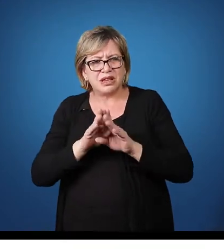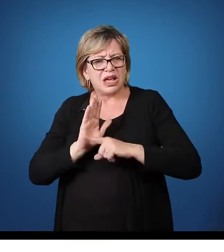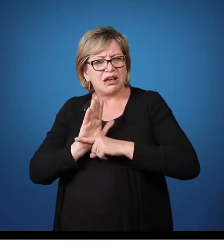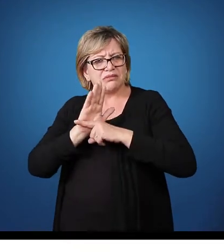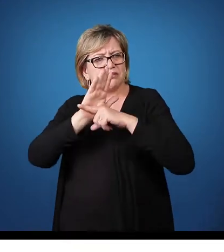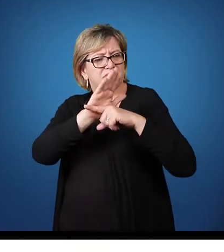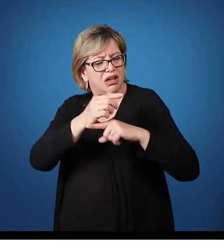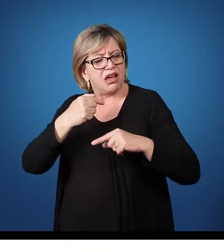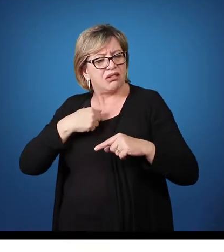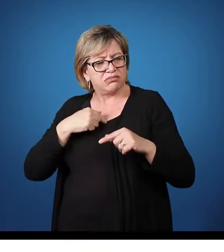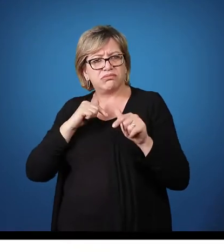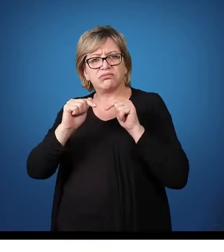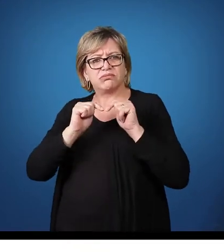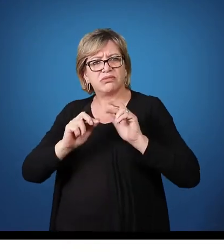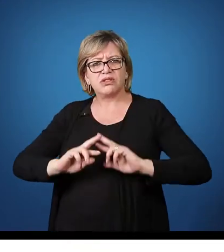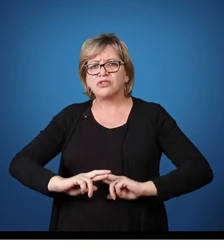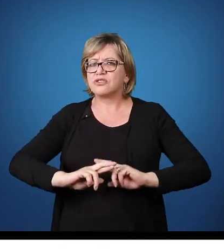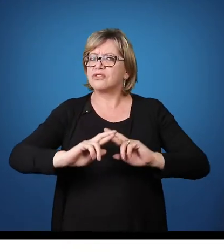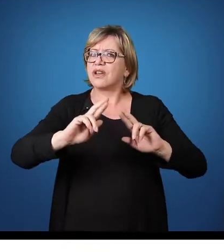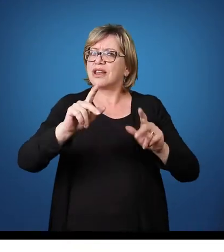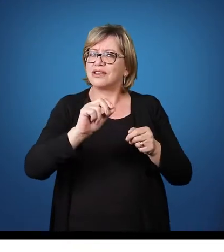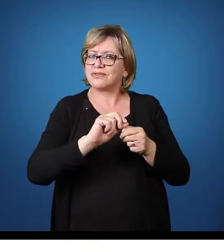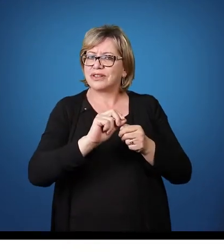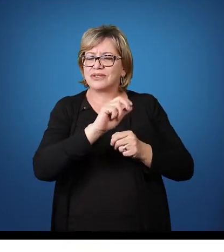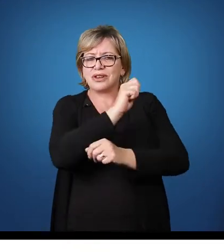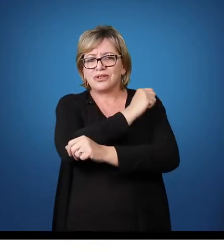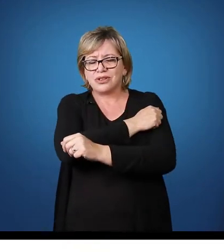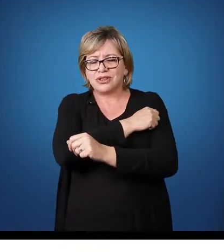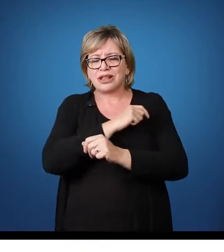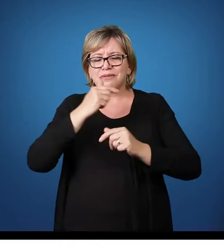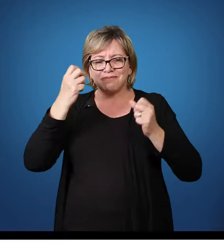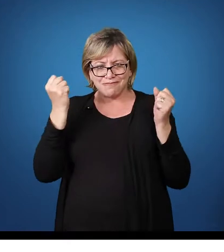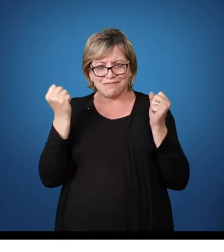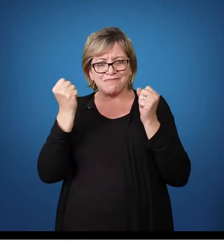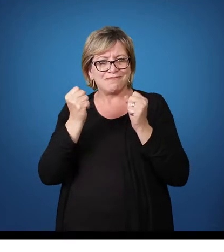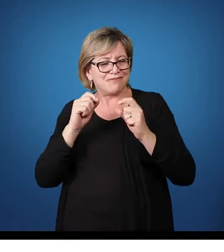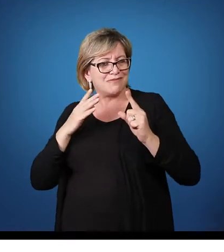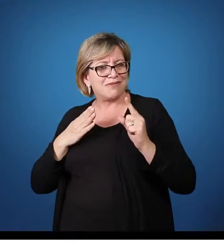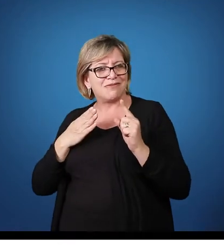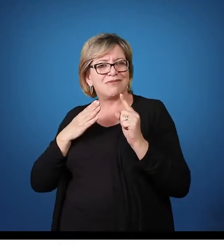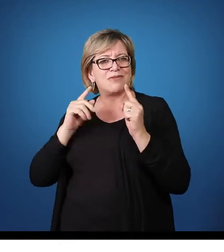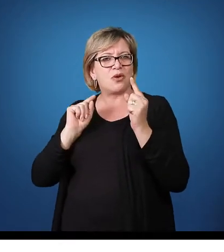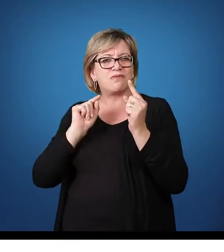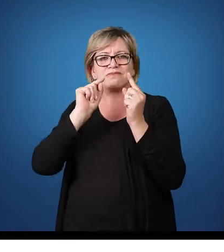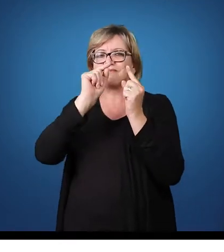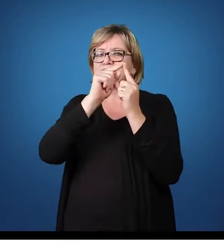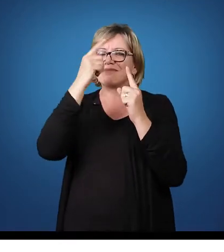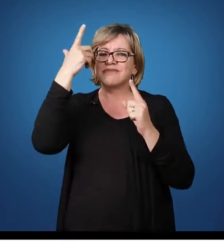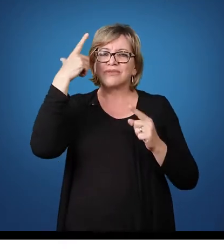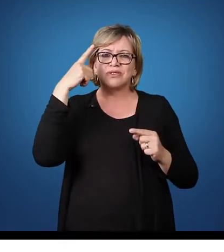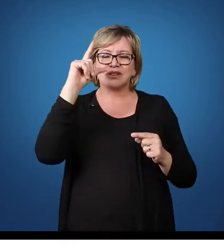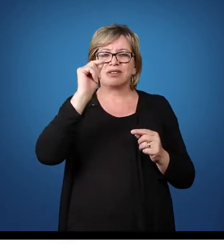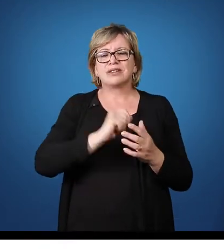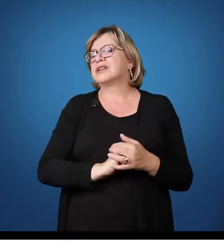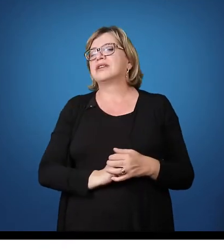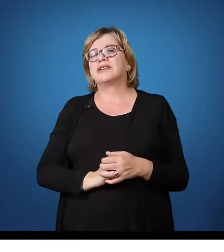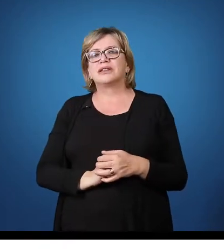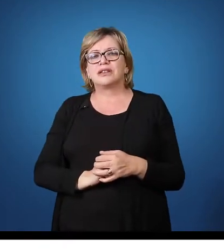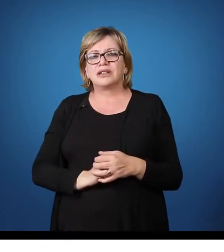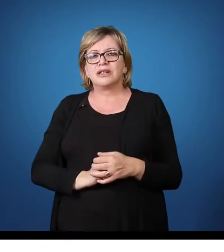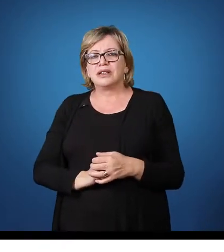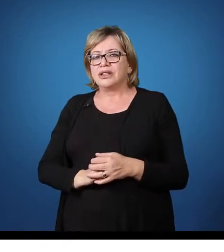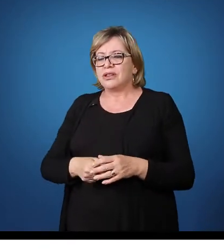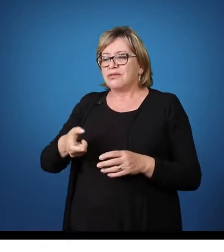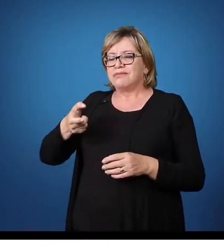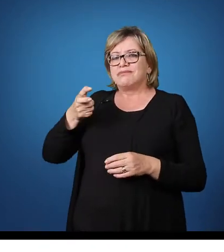próprios alunos para ver a gente chegar até os objetivos propostos. Muito obrigada, coordenadora. Observamos na fala